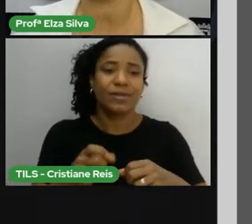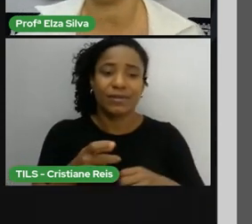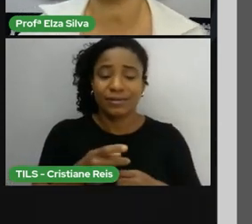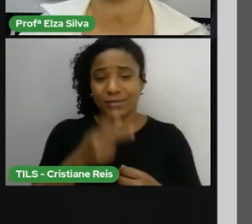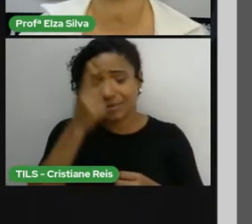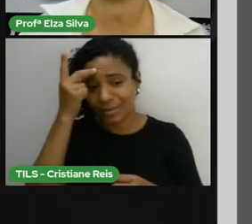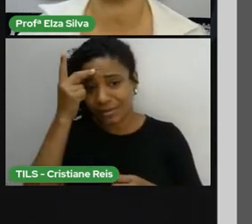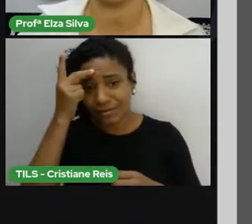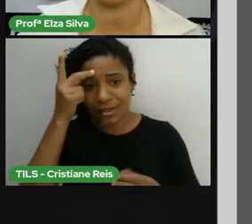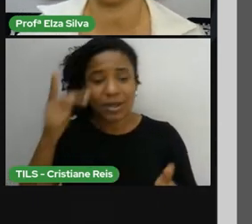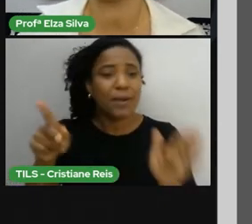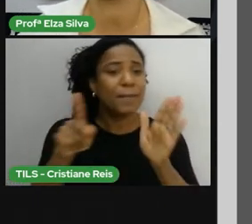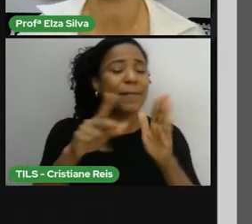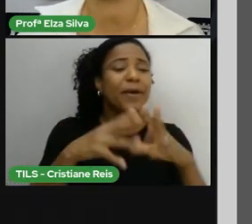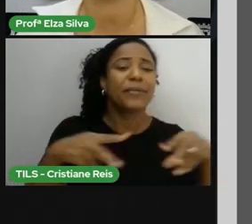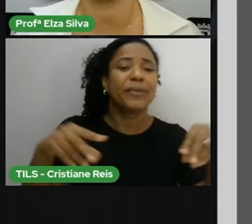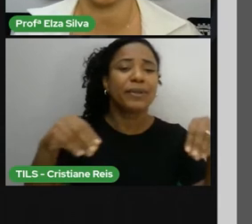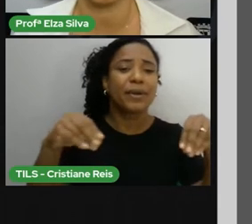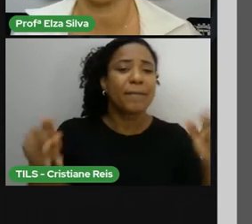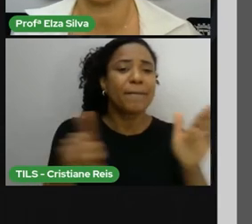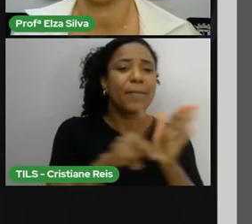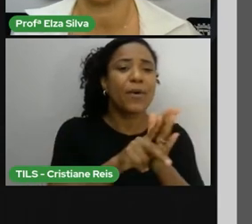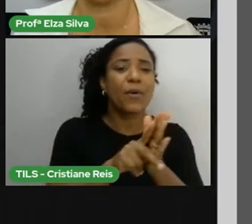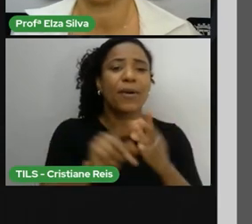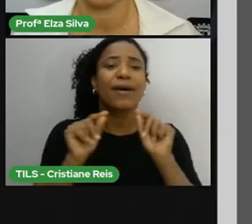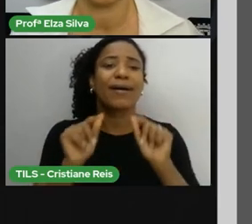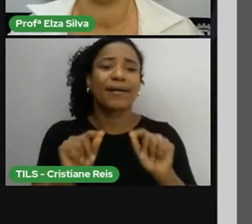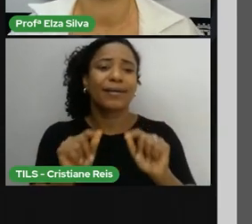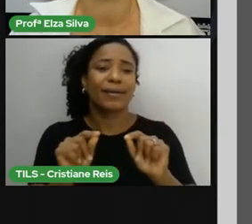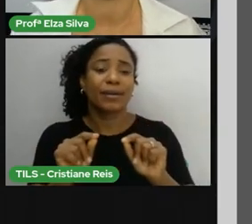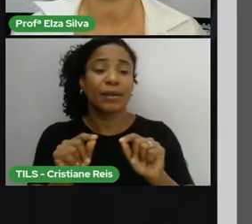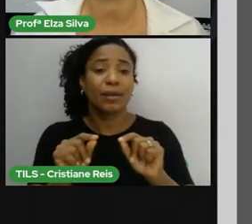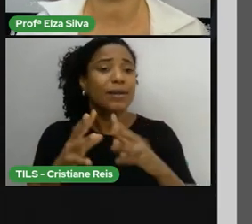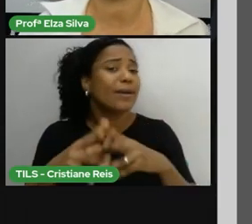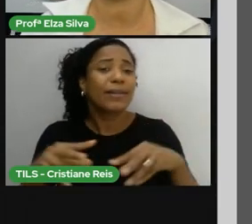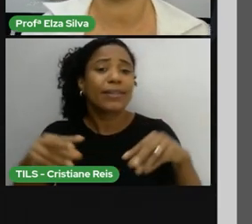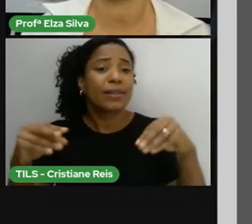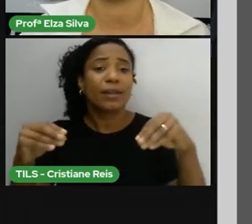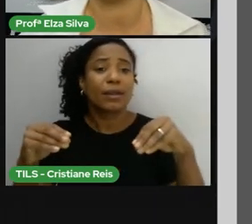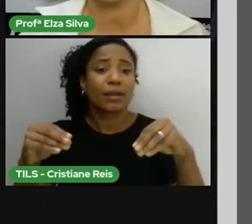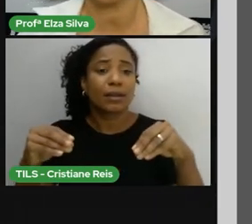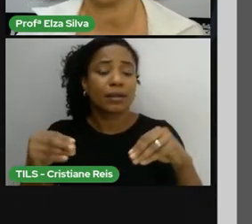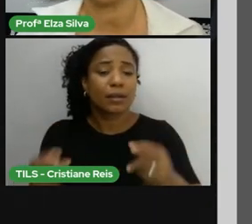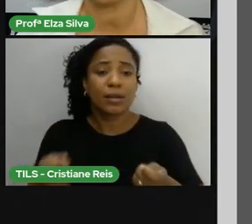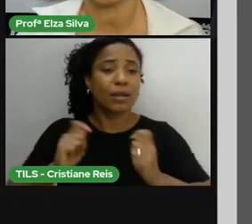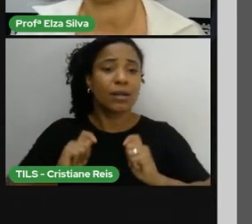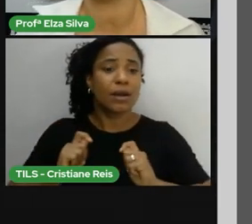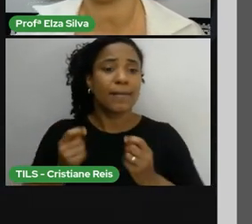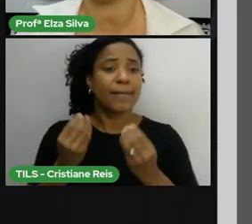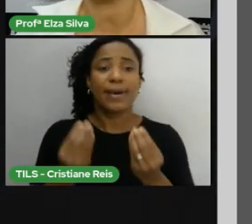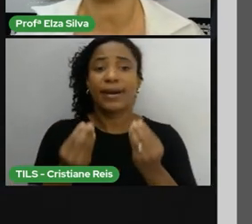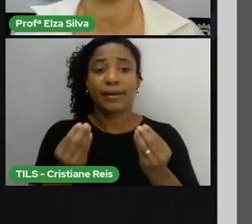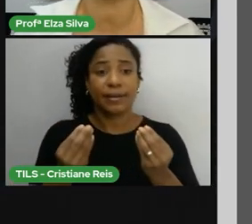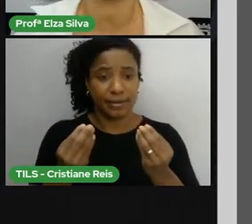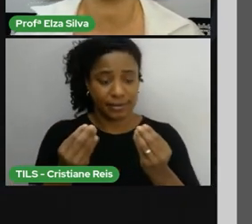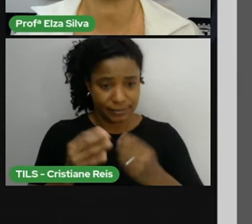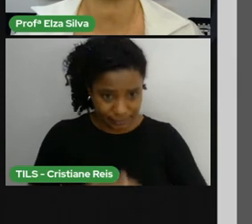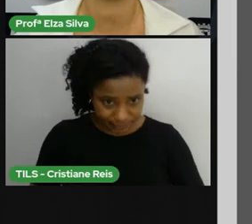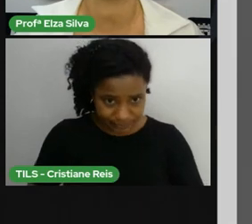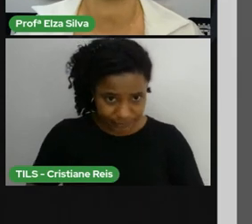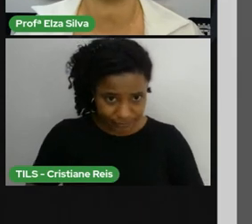E como essa terra será usada? The tribes lost their land in U.S.